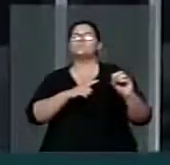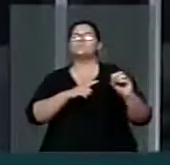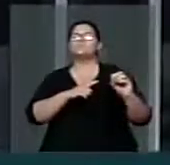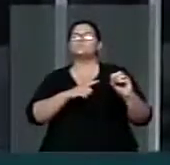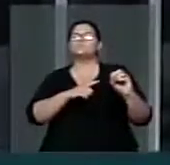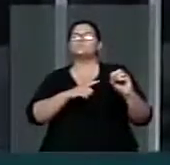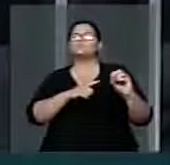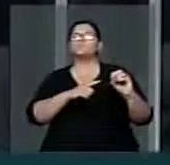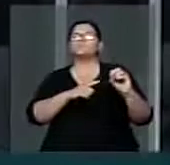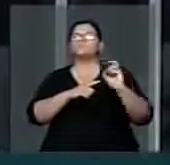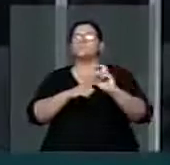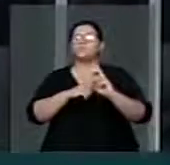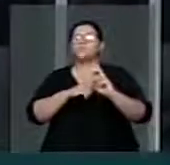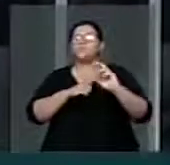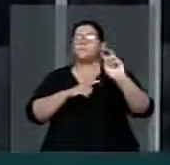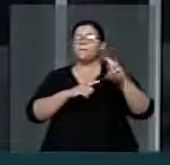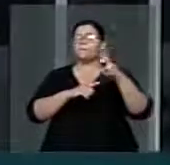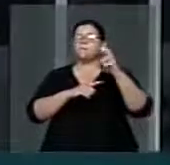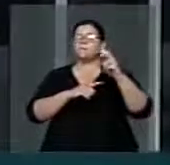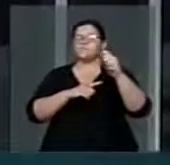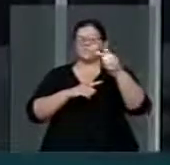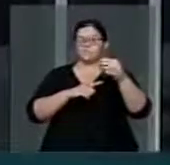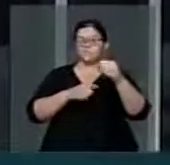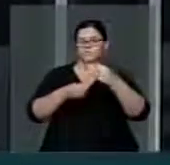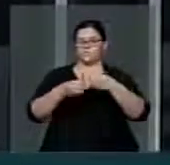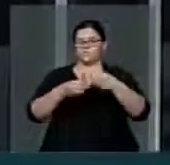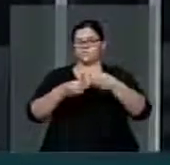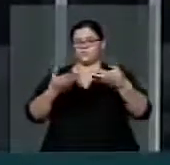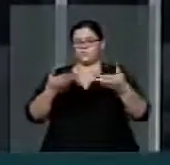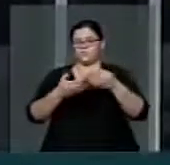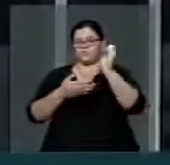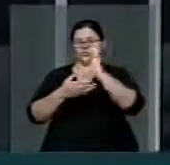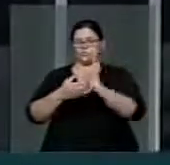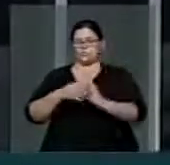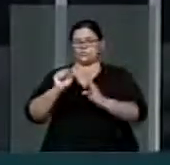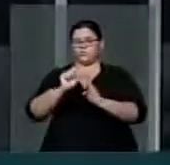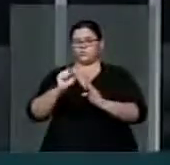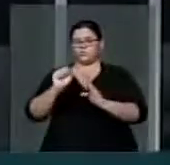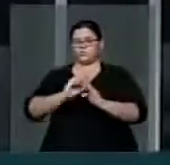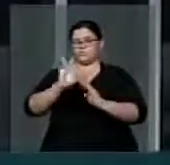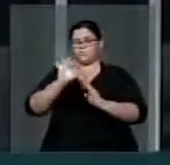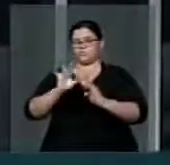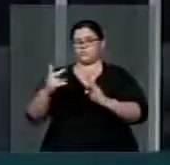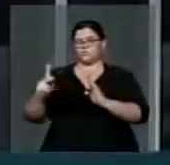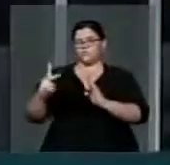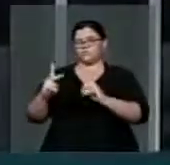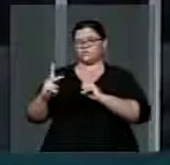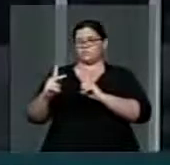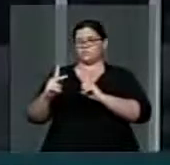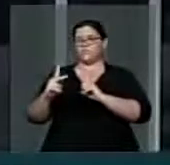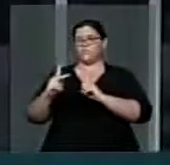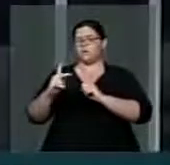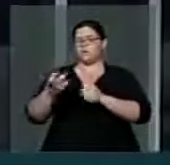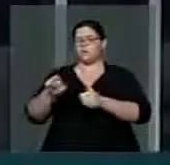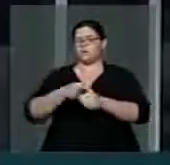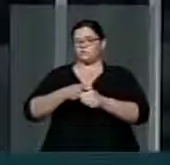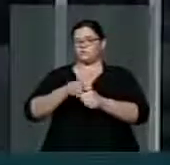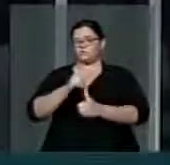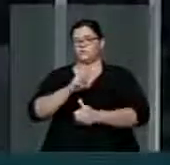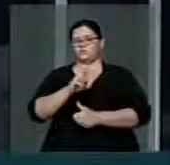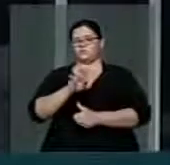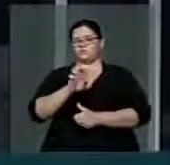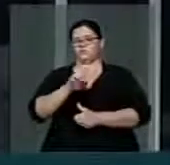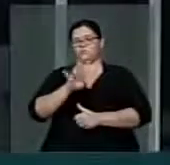municípios hoje no Brasil. 88% deles têm débito com a Previdência.